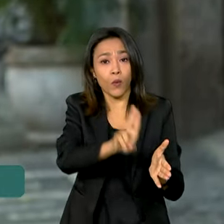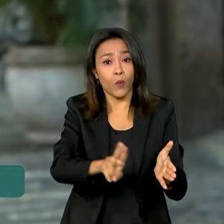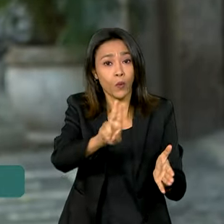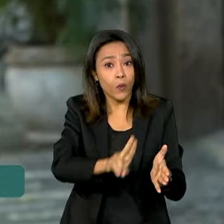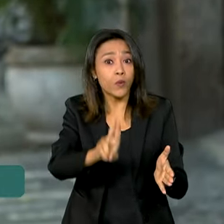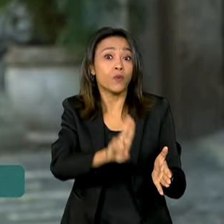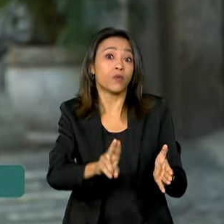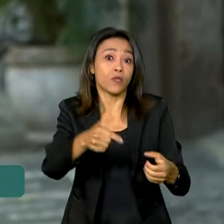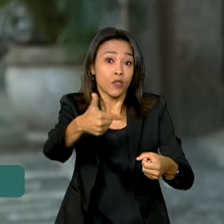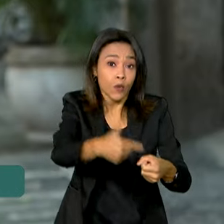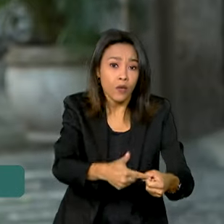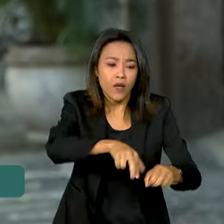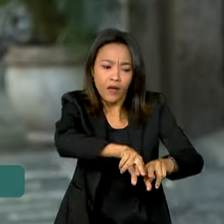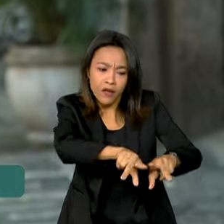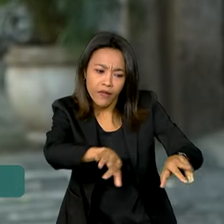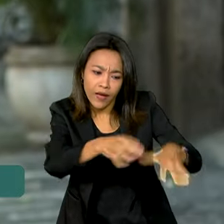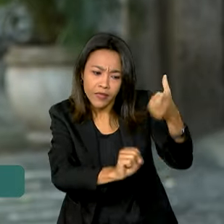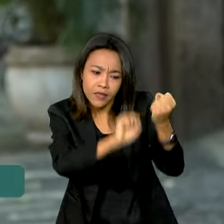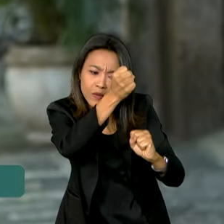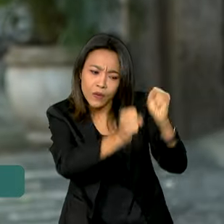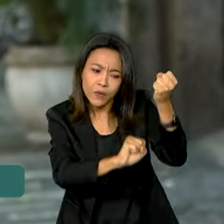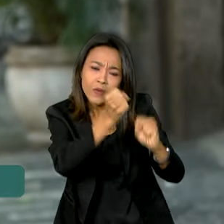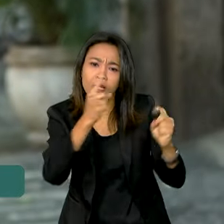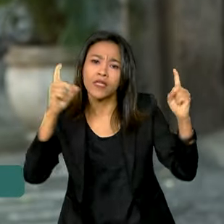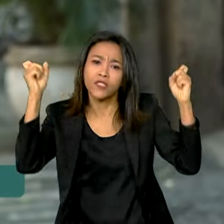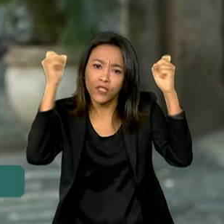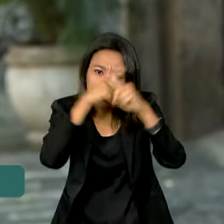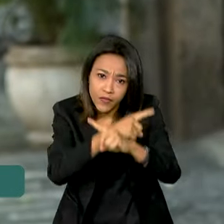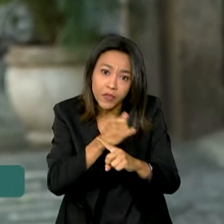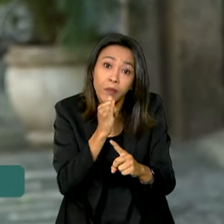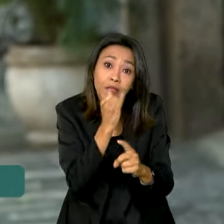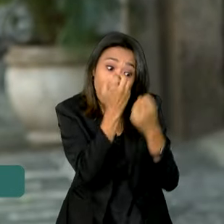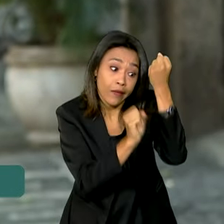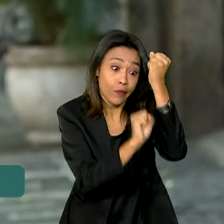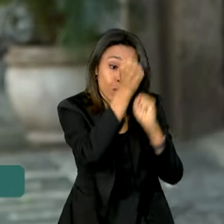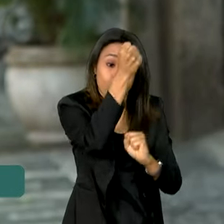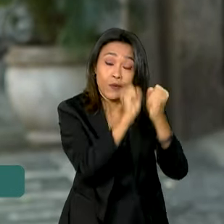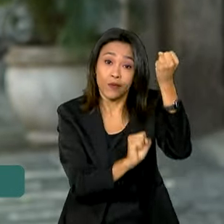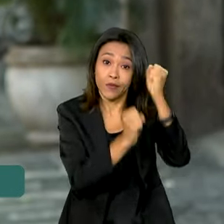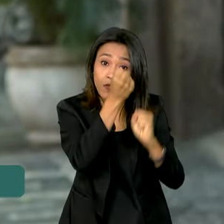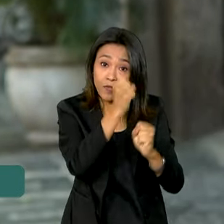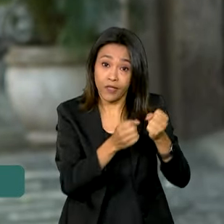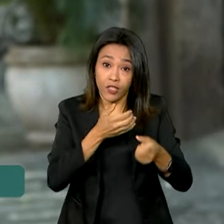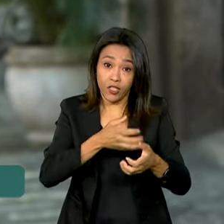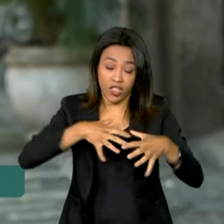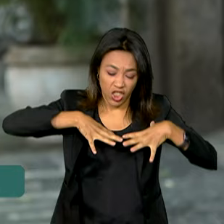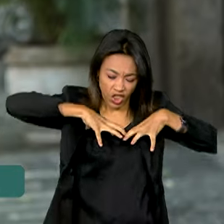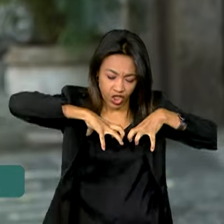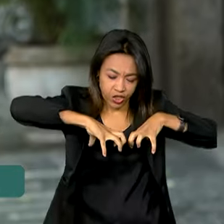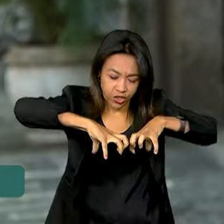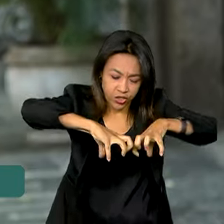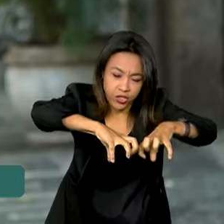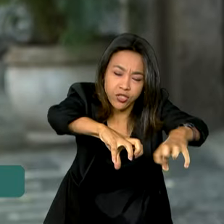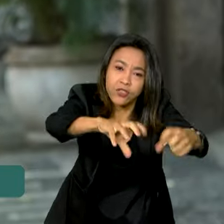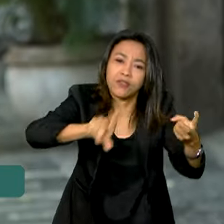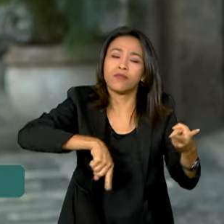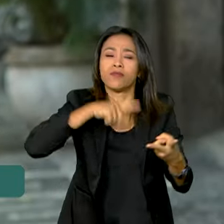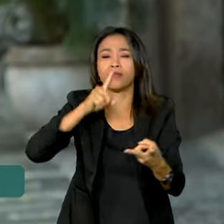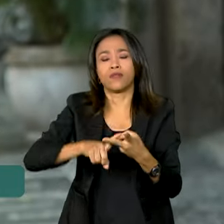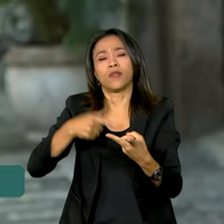setores industriais de difícil descarbonização, que é o caso das indústrias de fertilizantes, siderúrgicas,